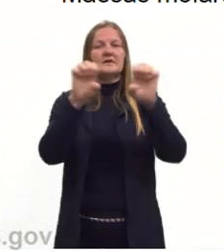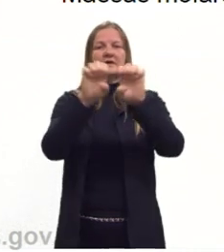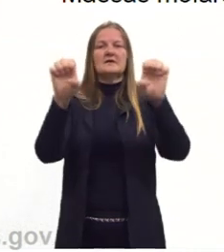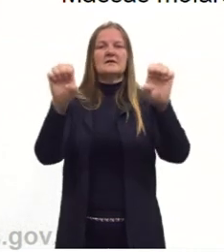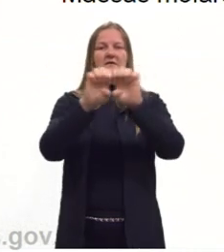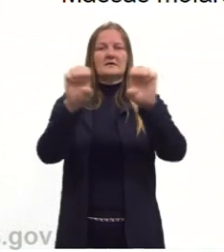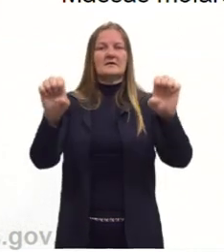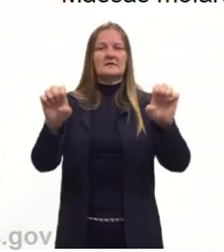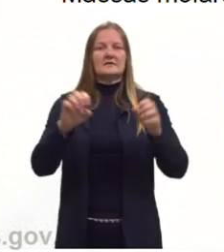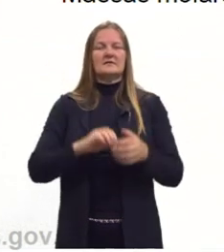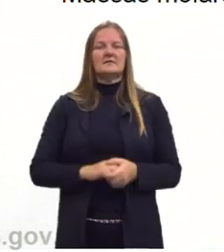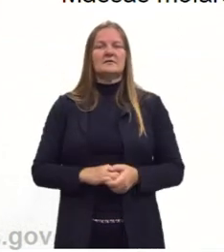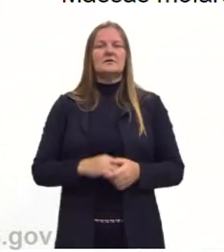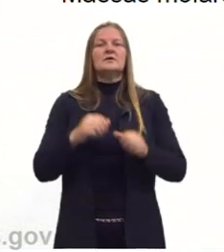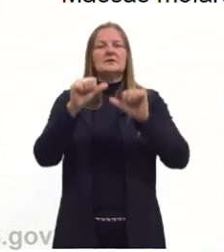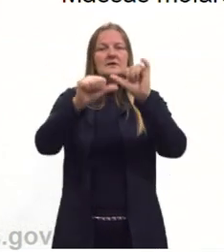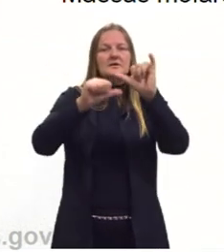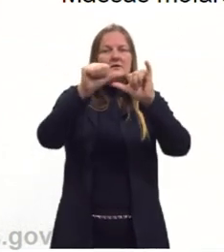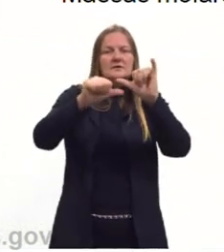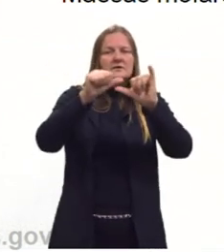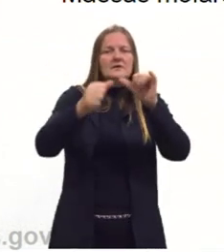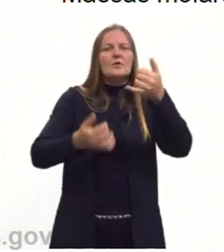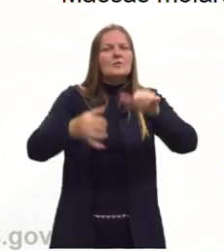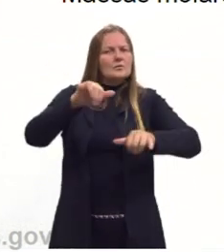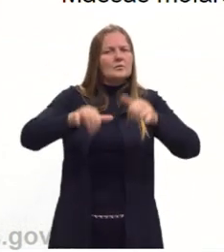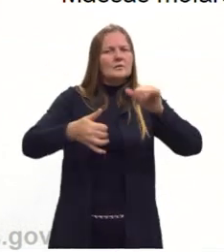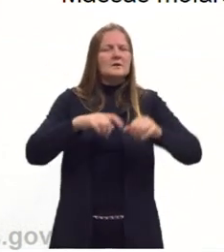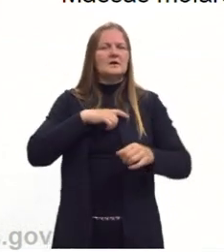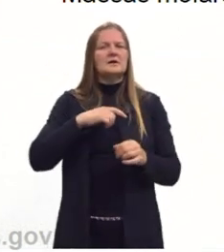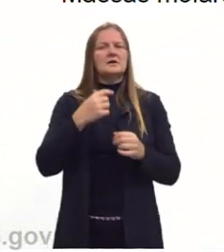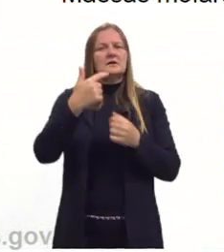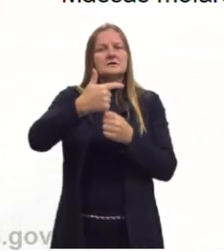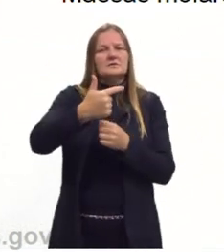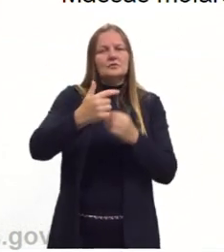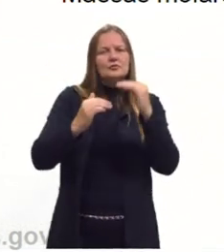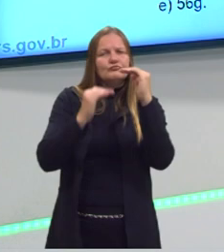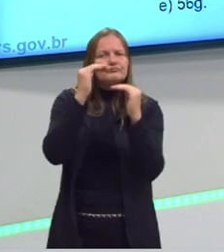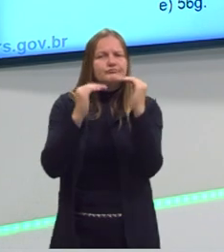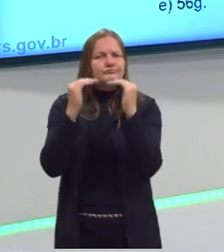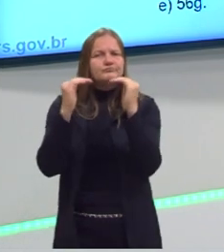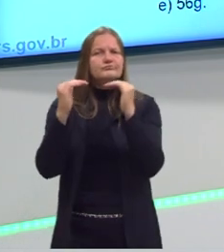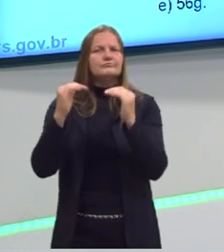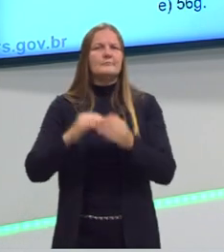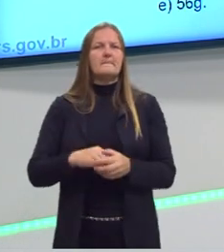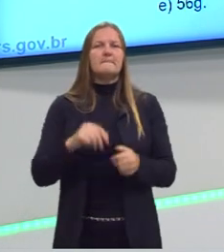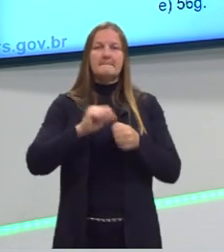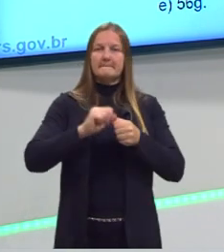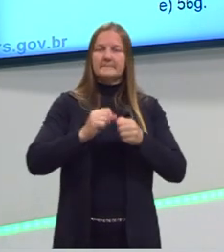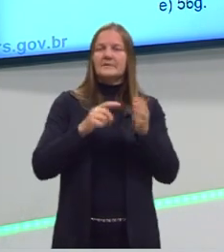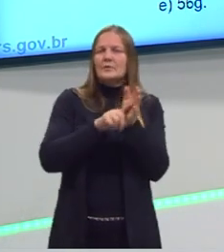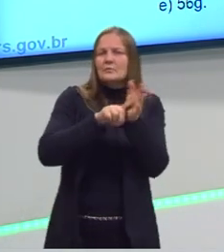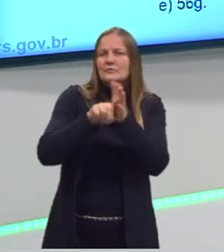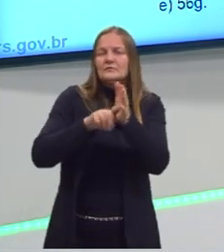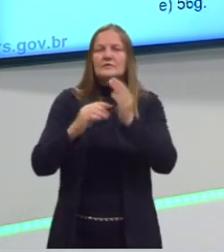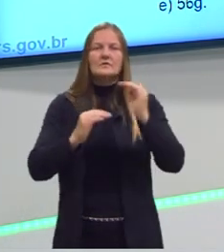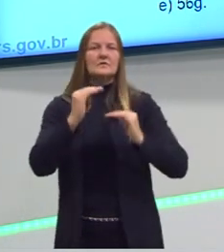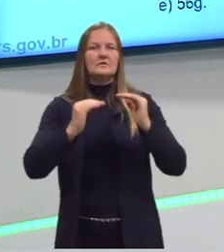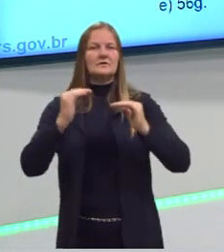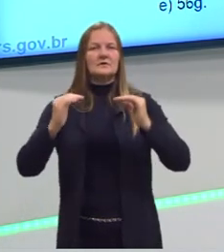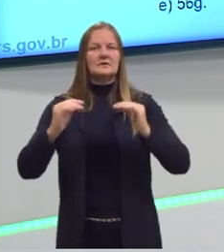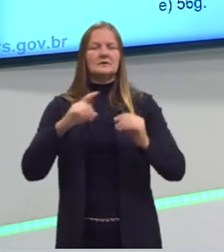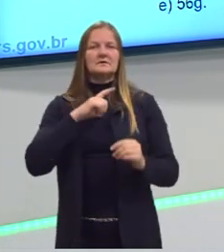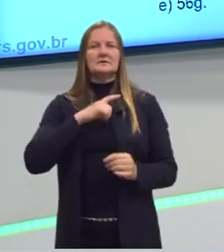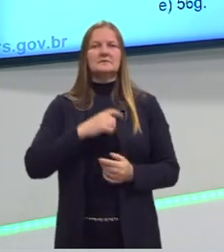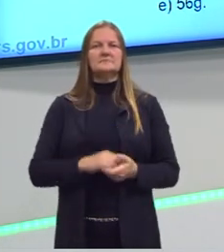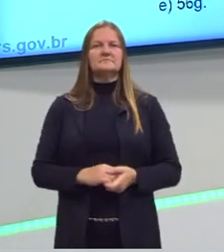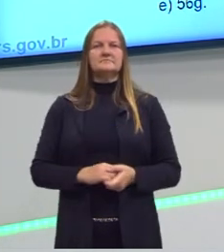Tem uma equação, tem a reação química. Segundo passo, balancear minha reação. Vamos verificar se ela está balanceada? Eu